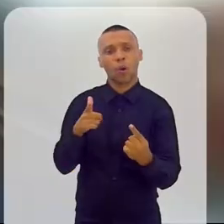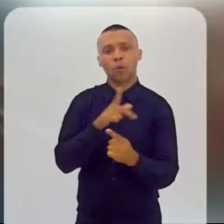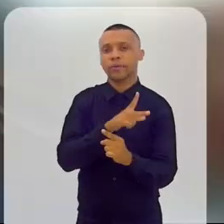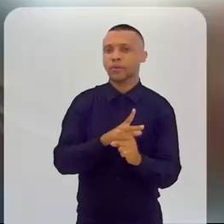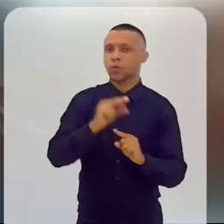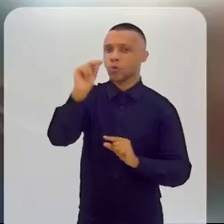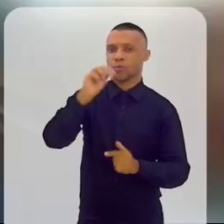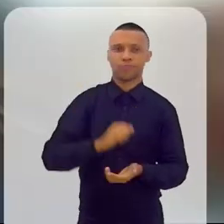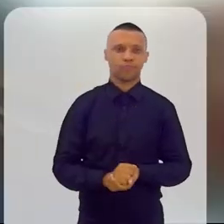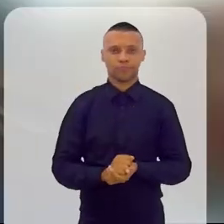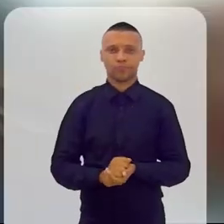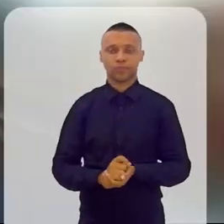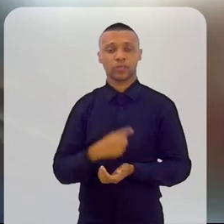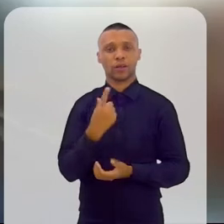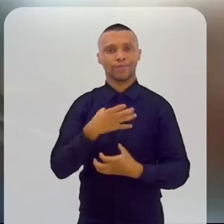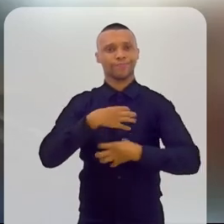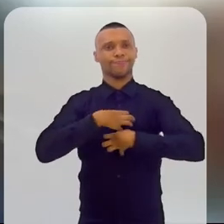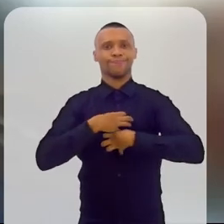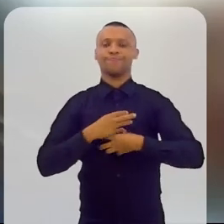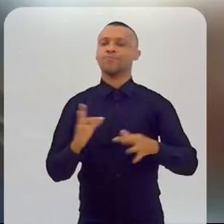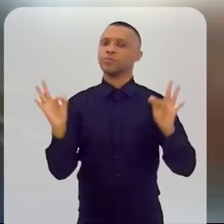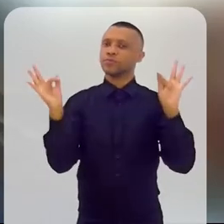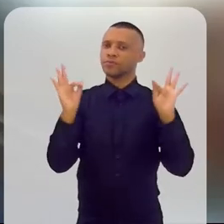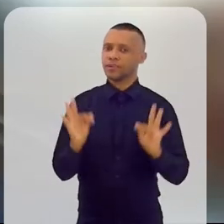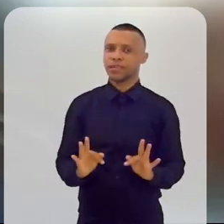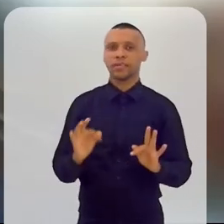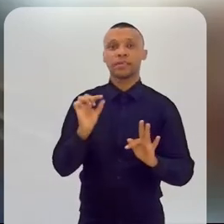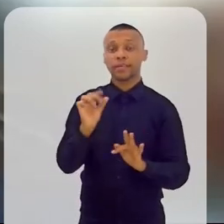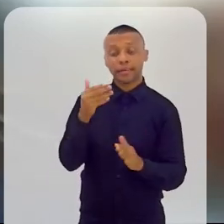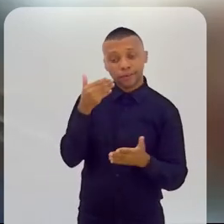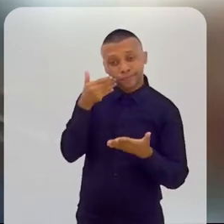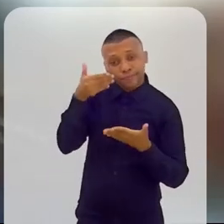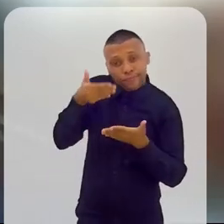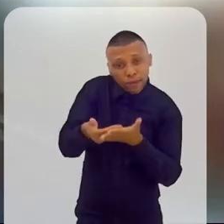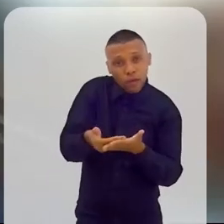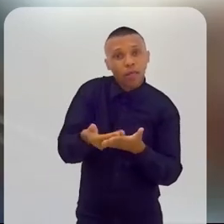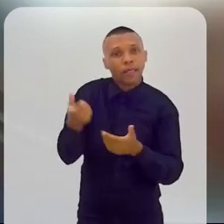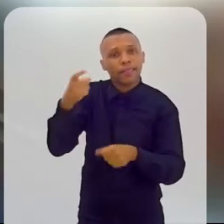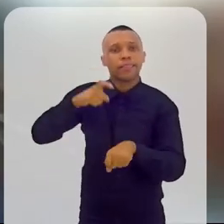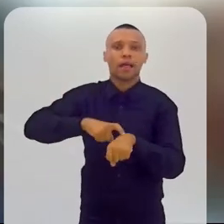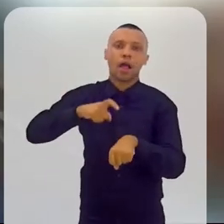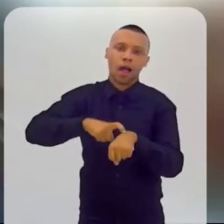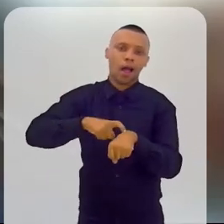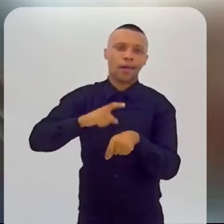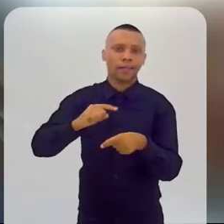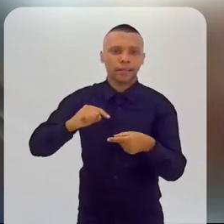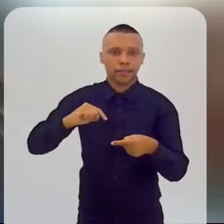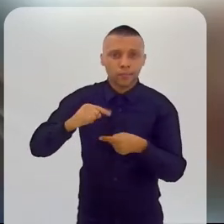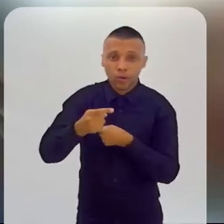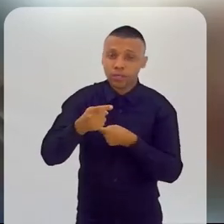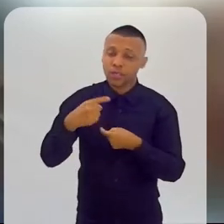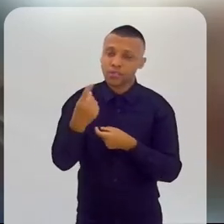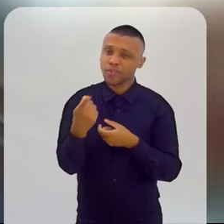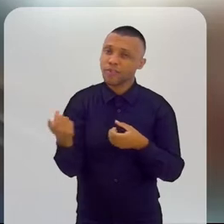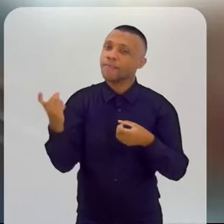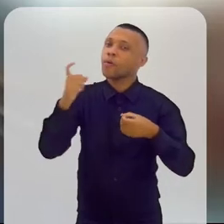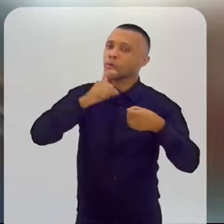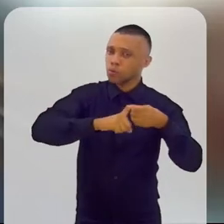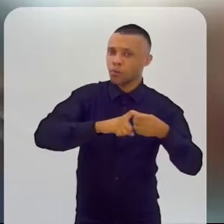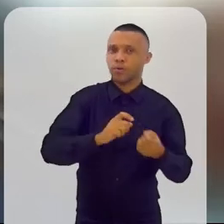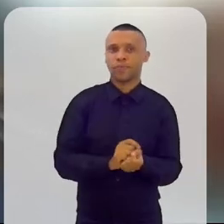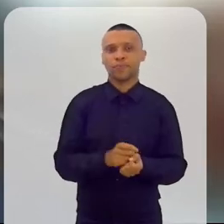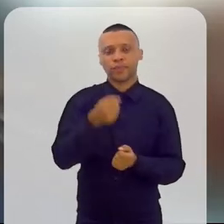O que nos deixou muito felizes é que, imediatamente, após o nosso retorno,